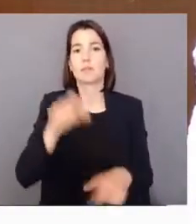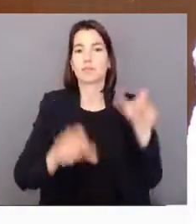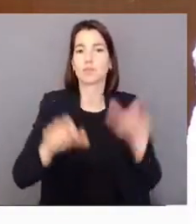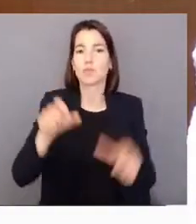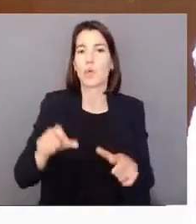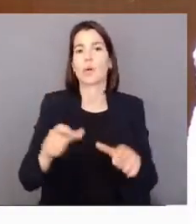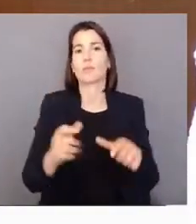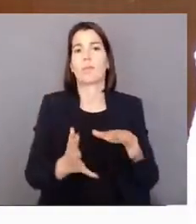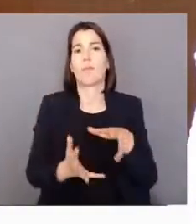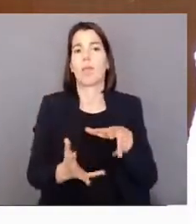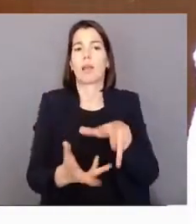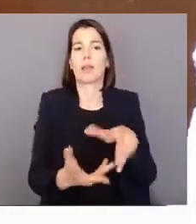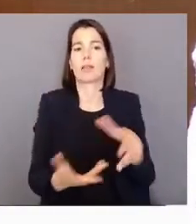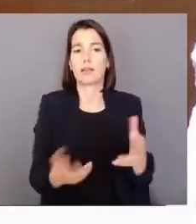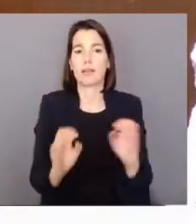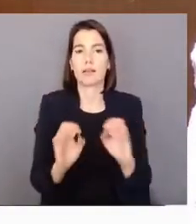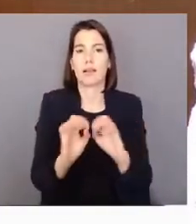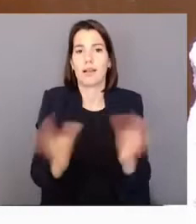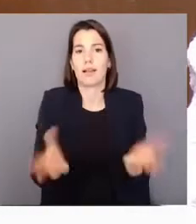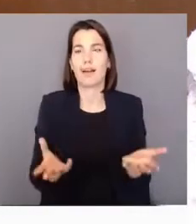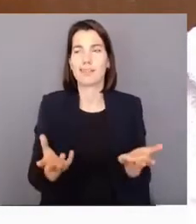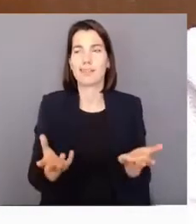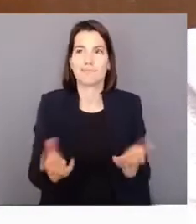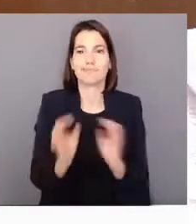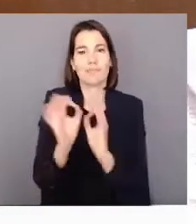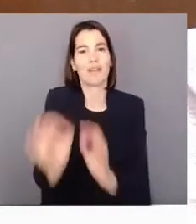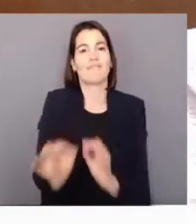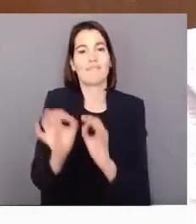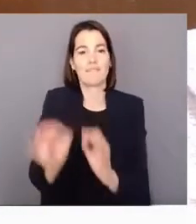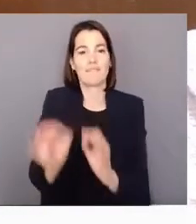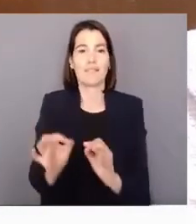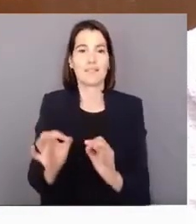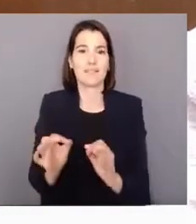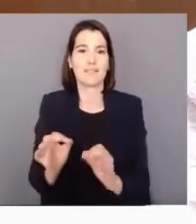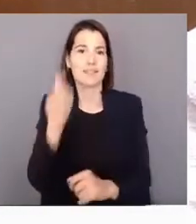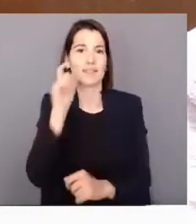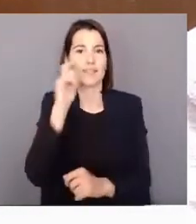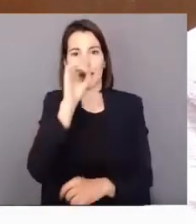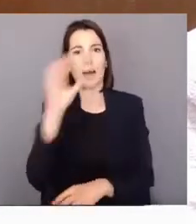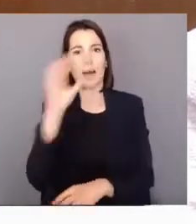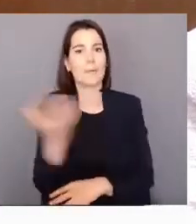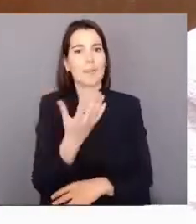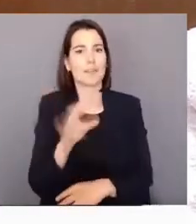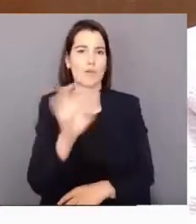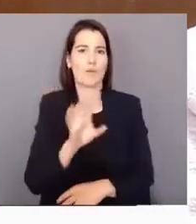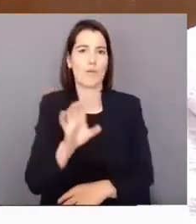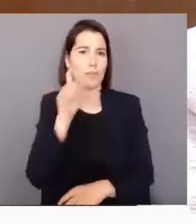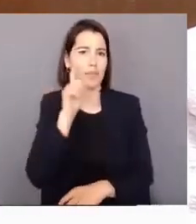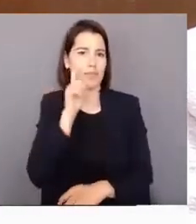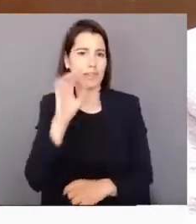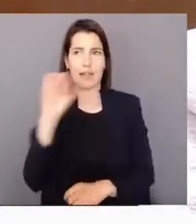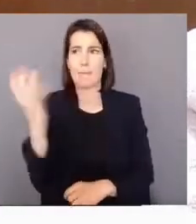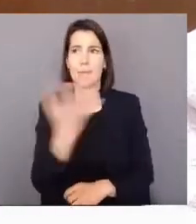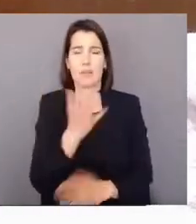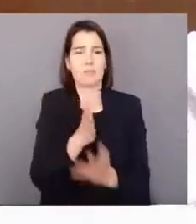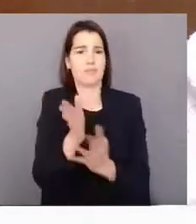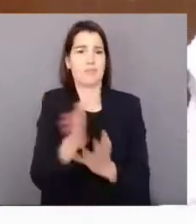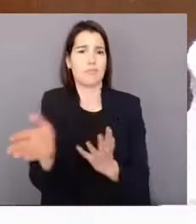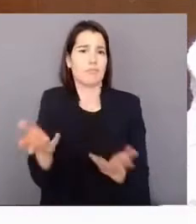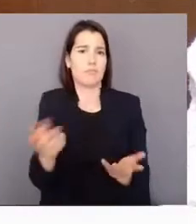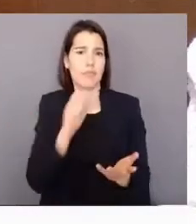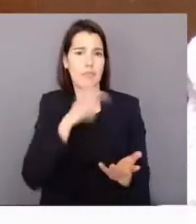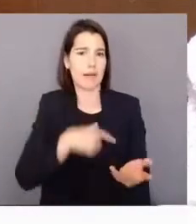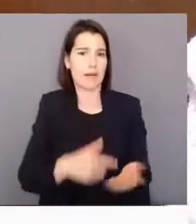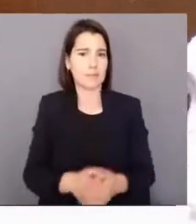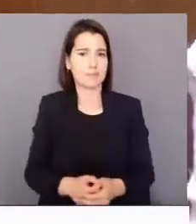que não possa estar do lado de quem defende o ambiente. E há muitas formas de defender o ambiente. E a paisagem. E, portanto,